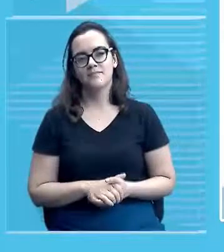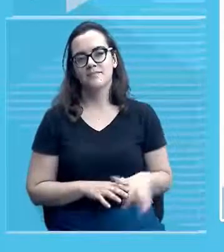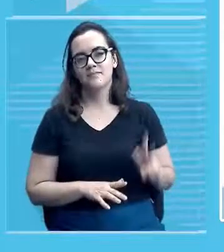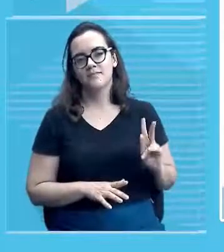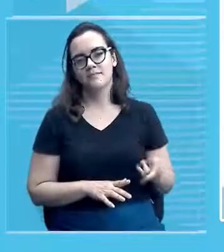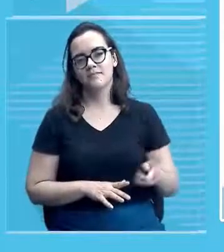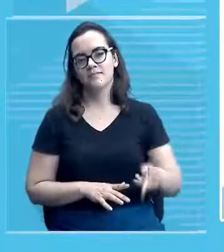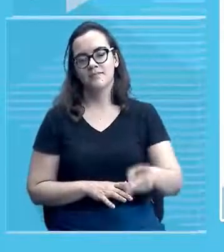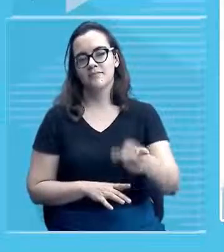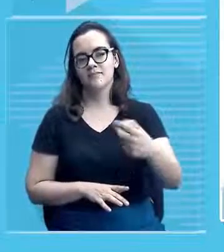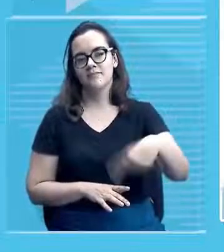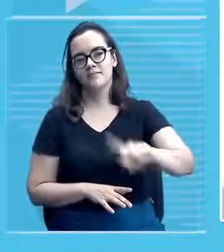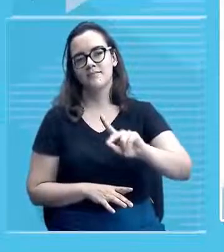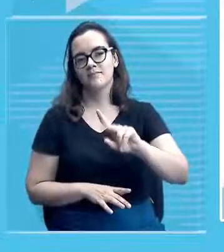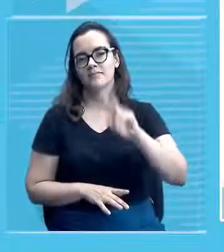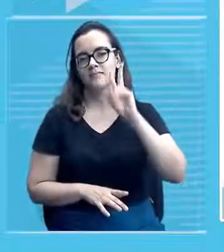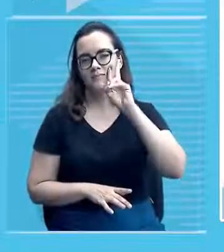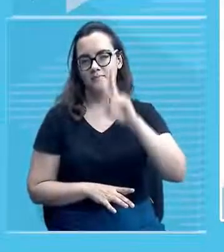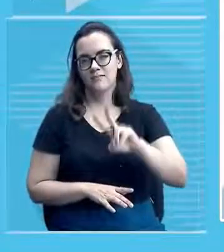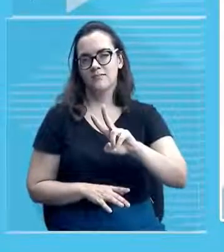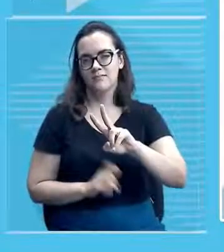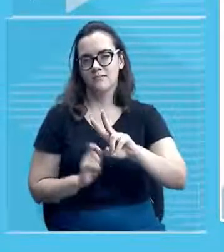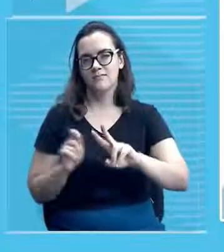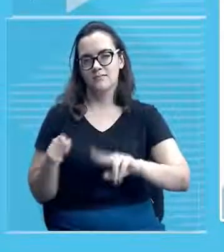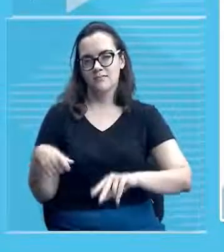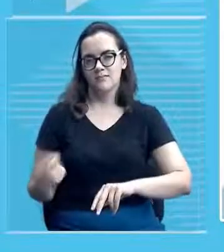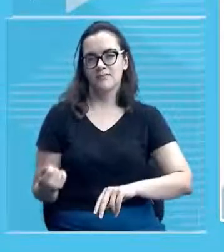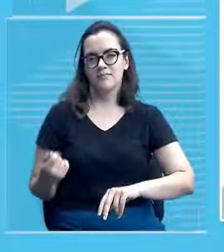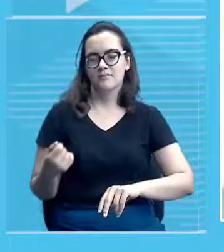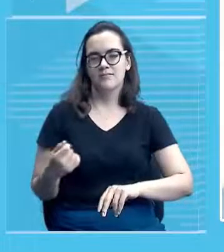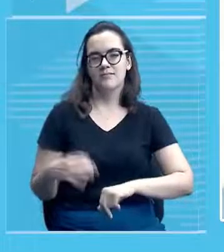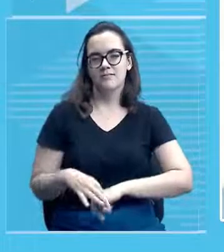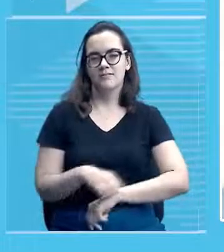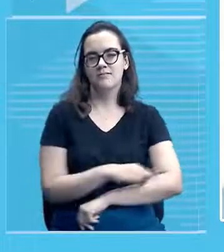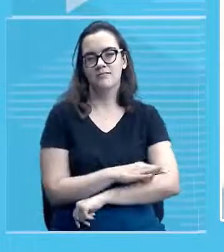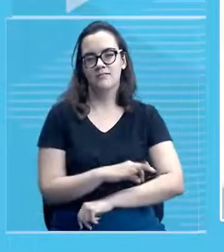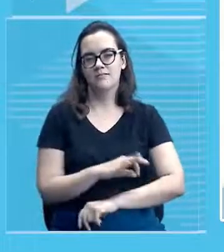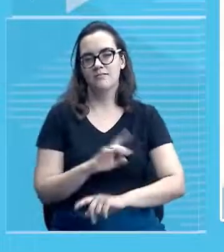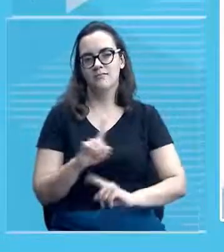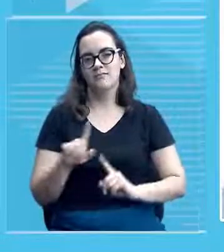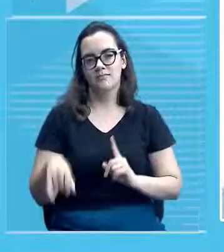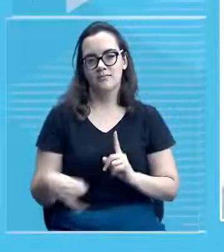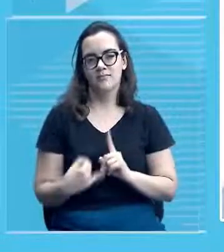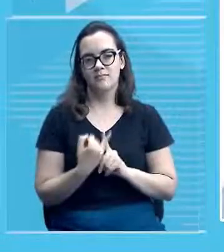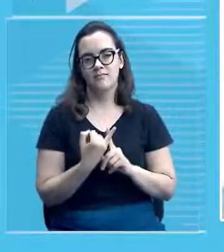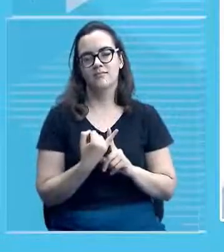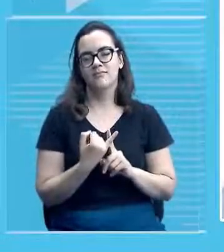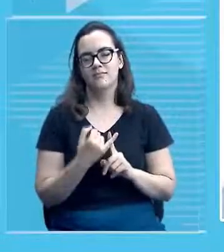desenho dessas dessas igrejas olha só essa que você está vendo aí a